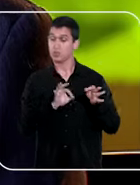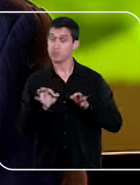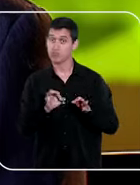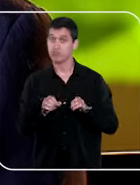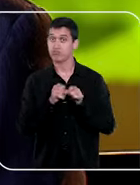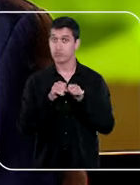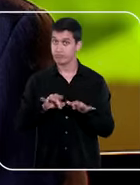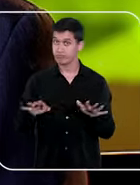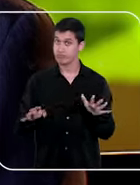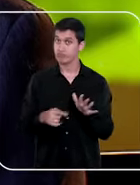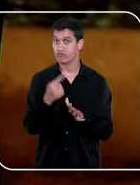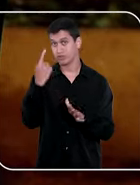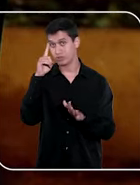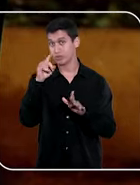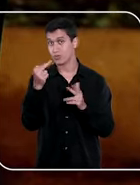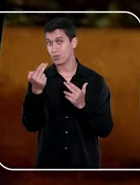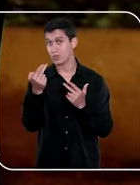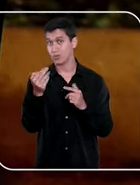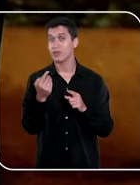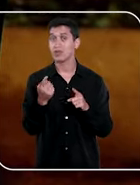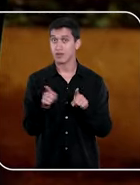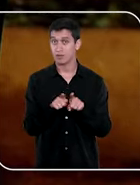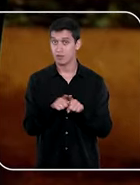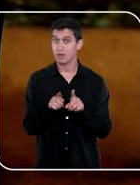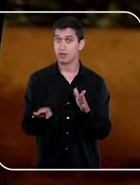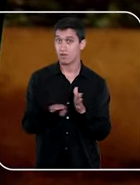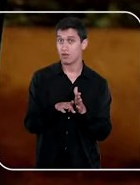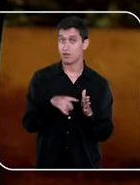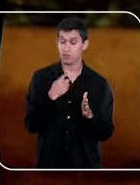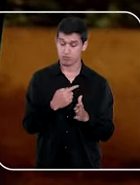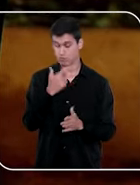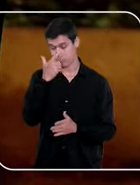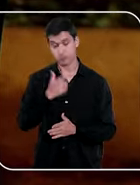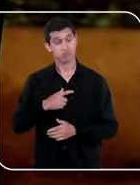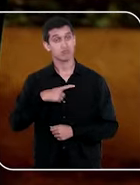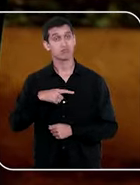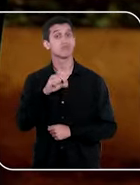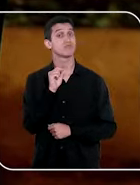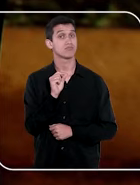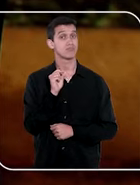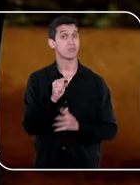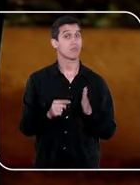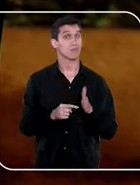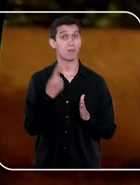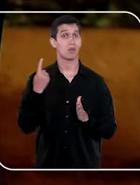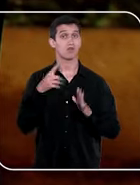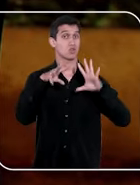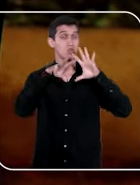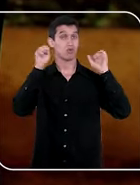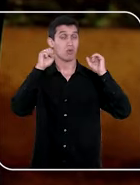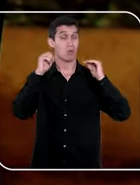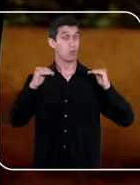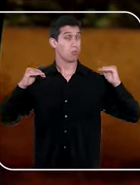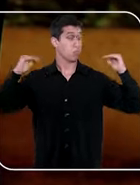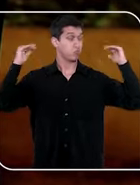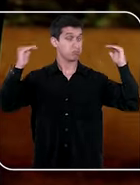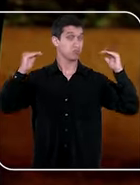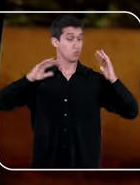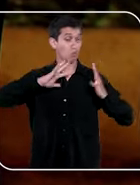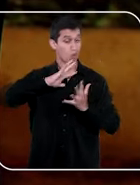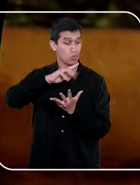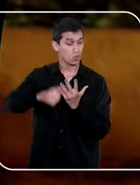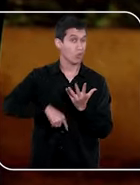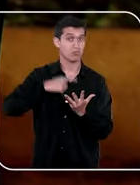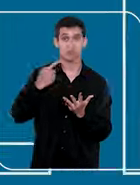processados e distribuídos no mesmo dia. E nos levou à condição de ser o primeiro tribunal superior do mundo a ter esse